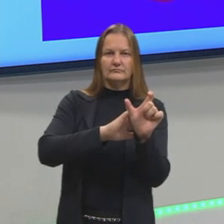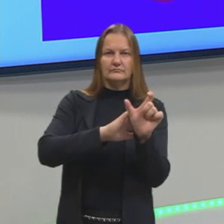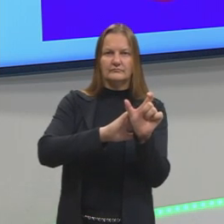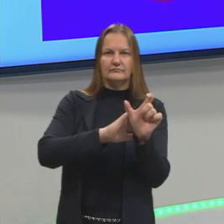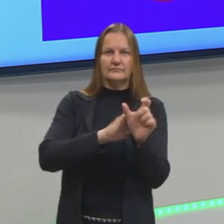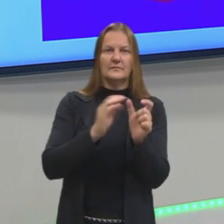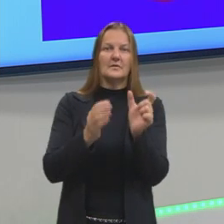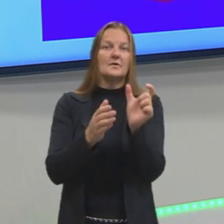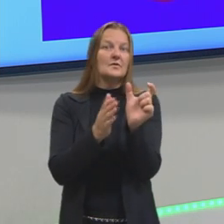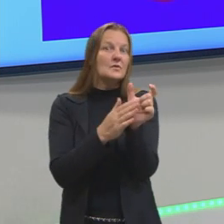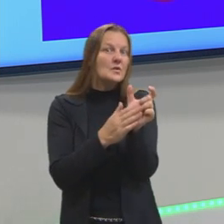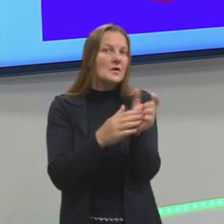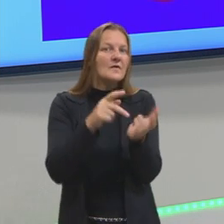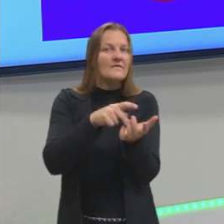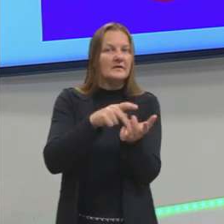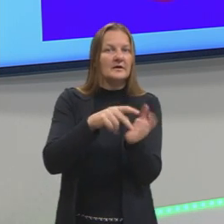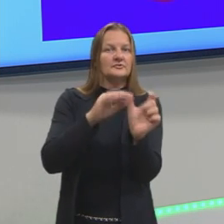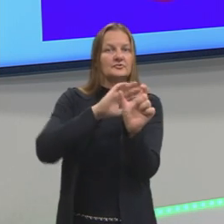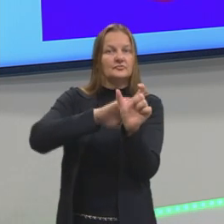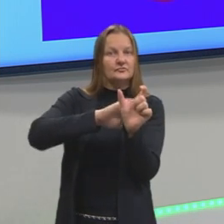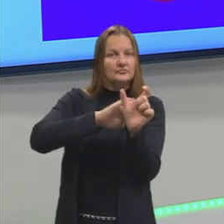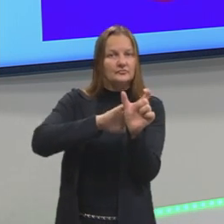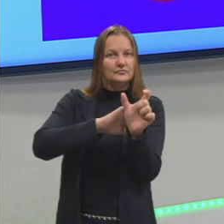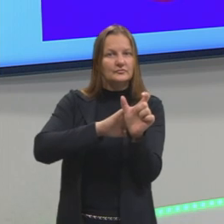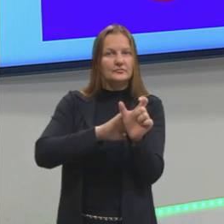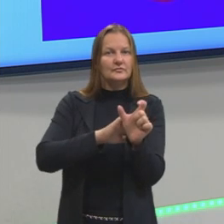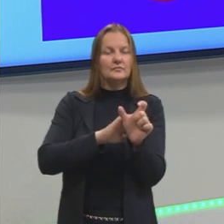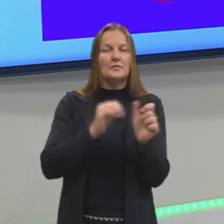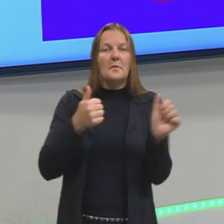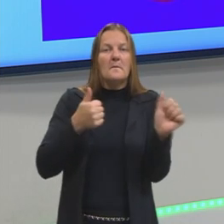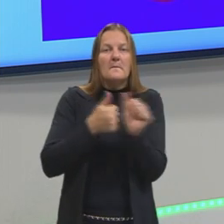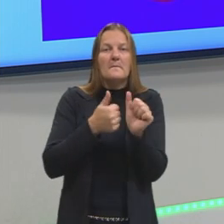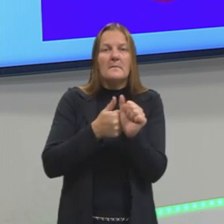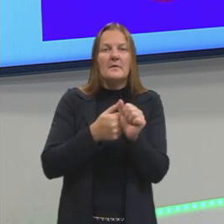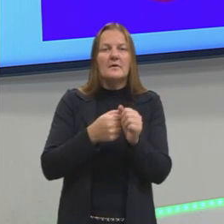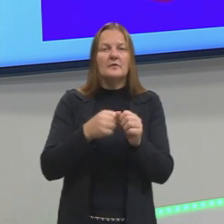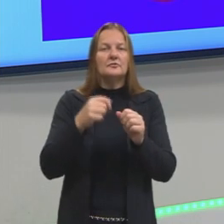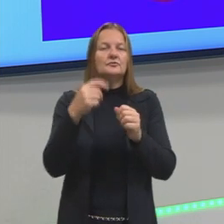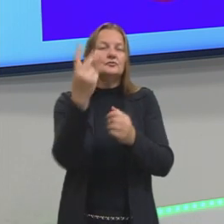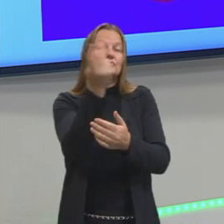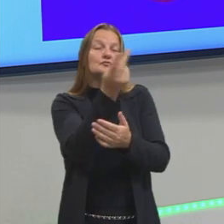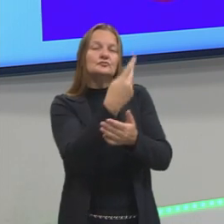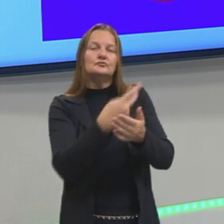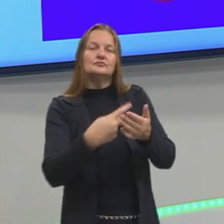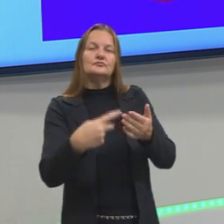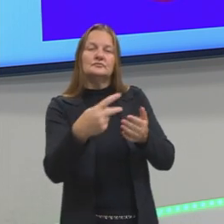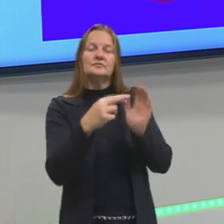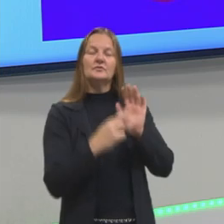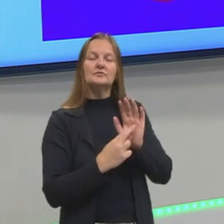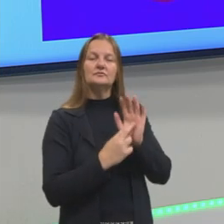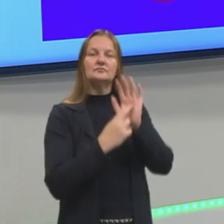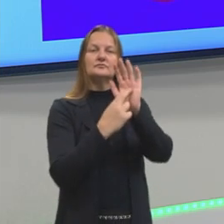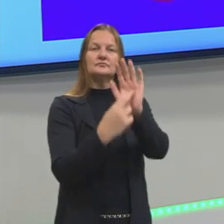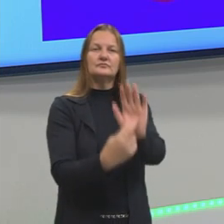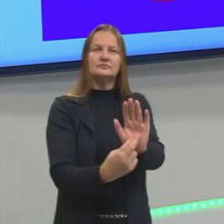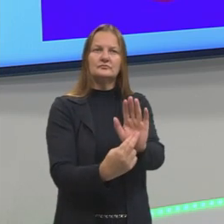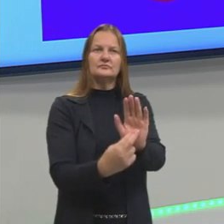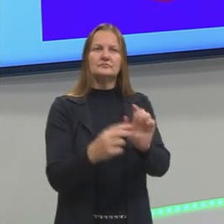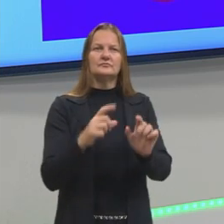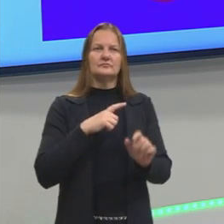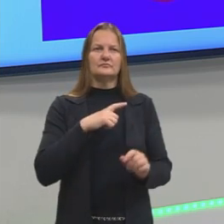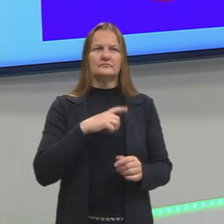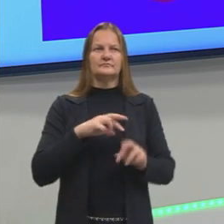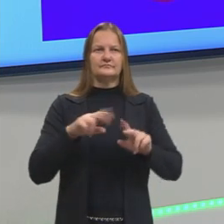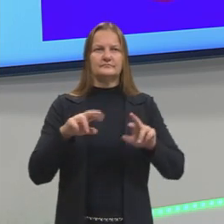e a conotação como algo que se aproxima mais desse sentido representativo da